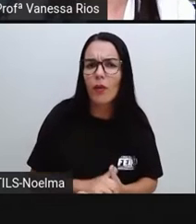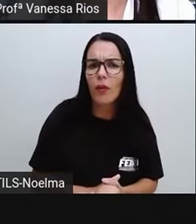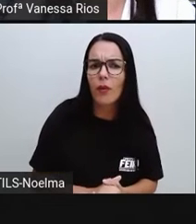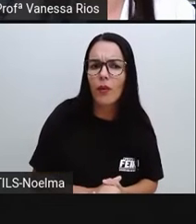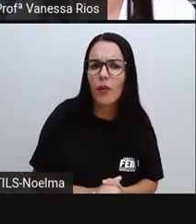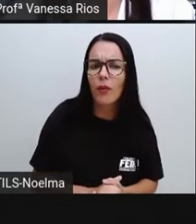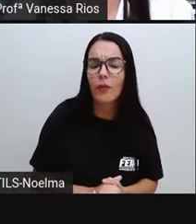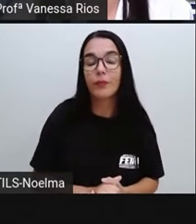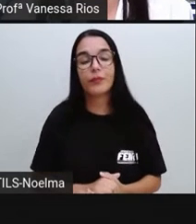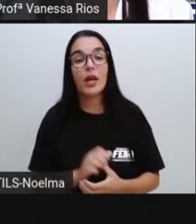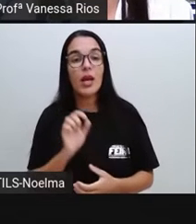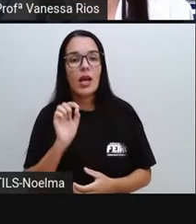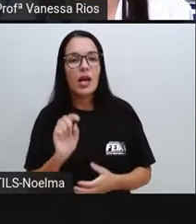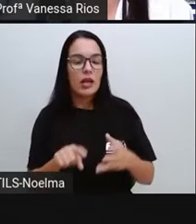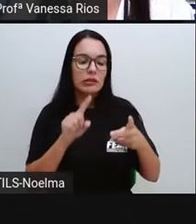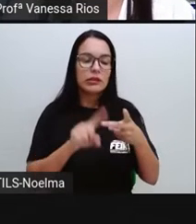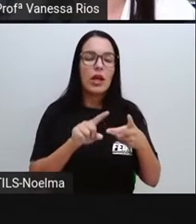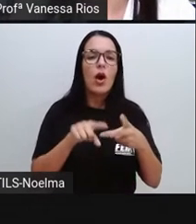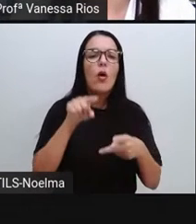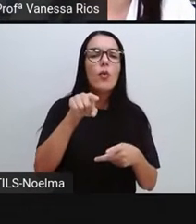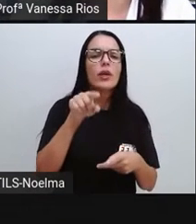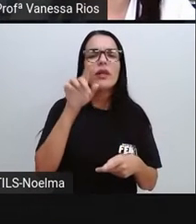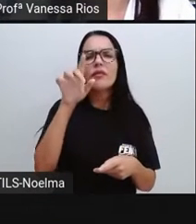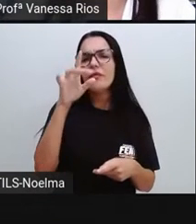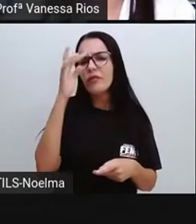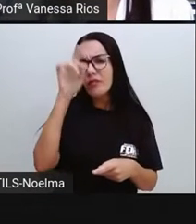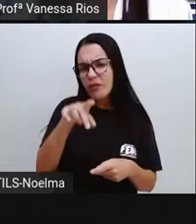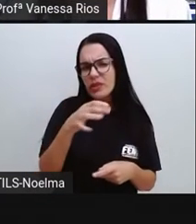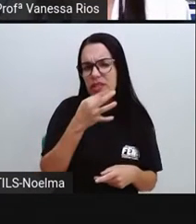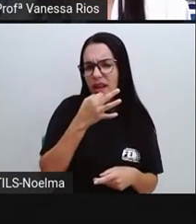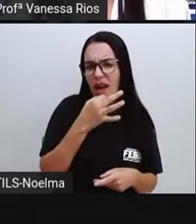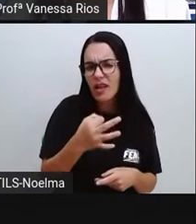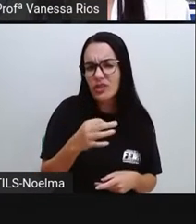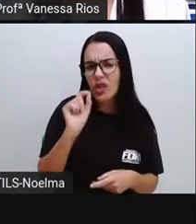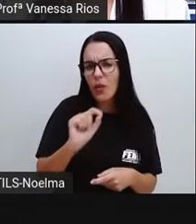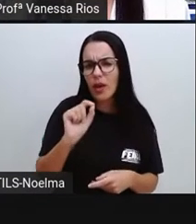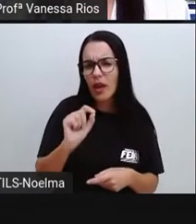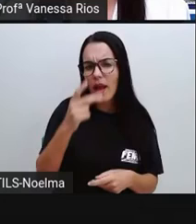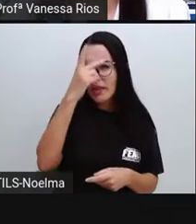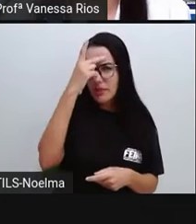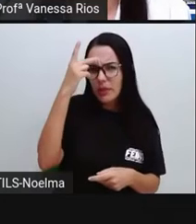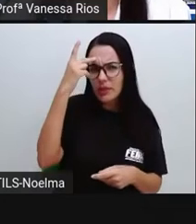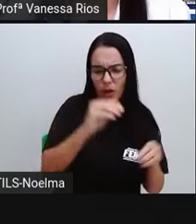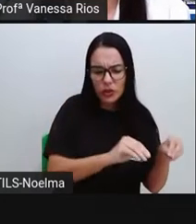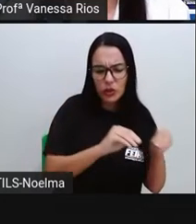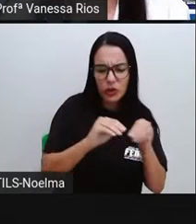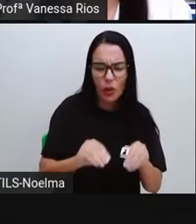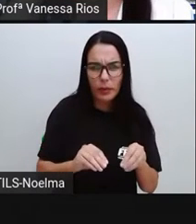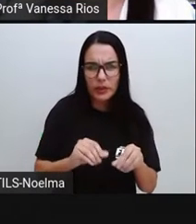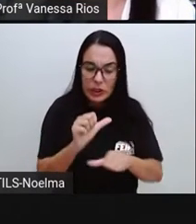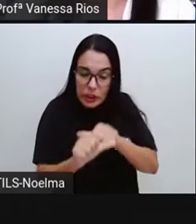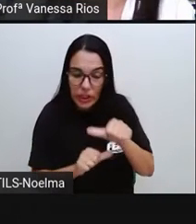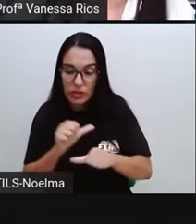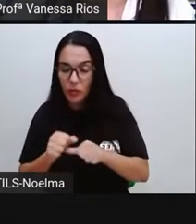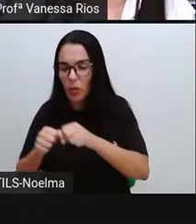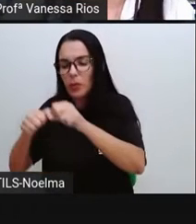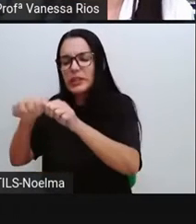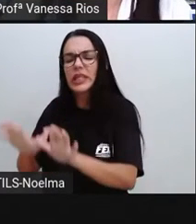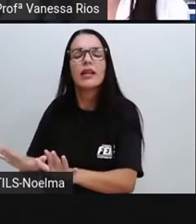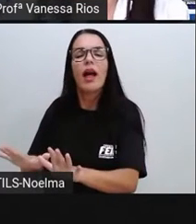O que vocês acham que levou os povos nômades a se sedentarizarem? Pense aí.